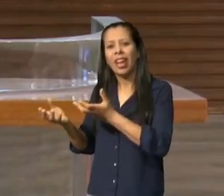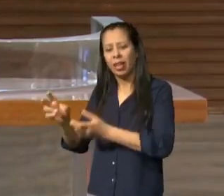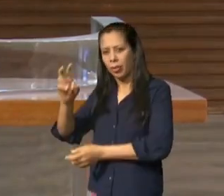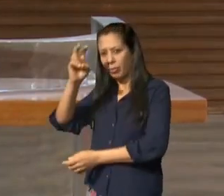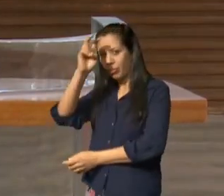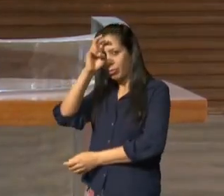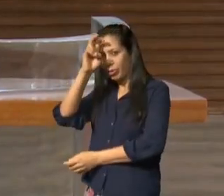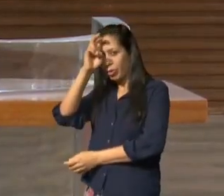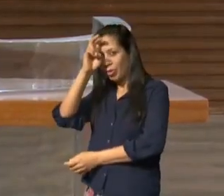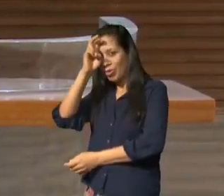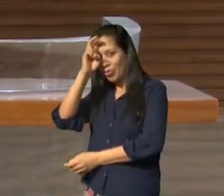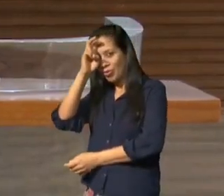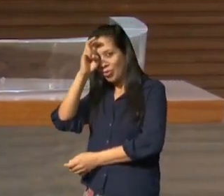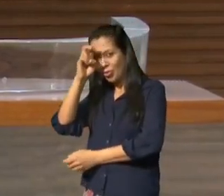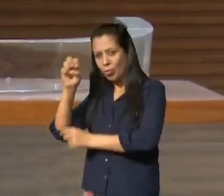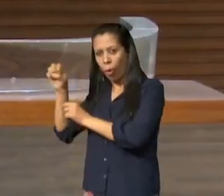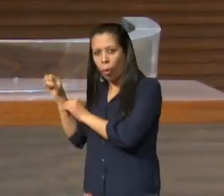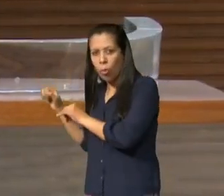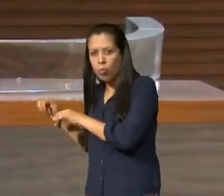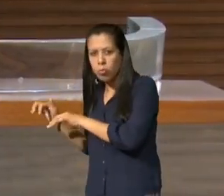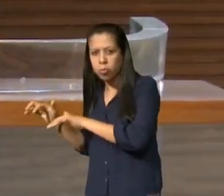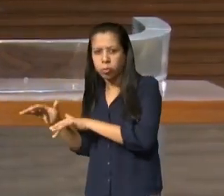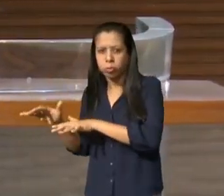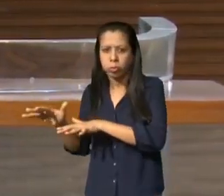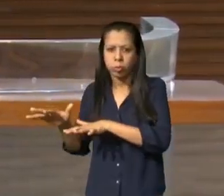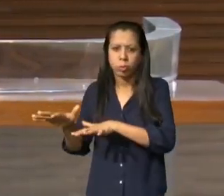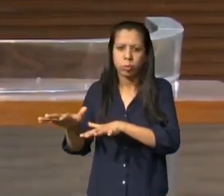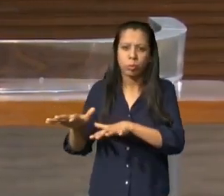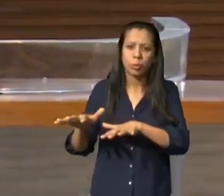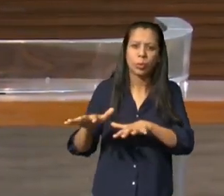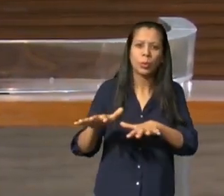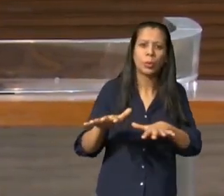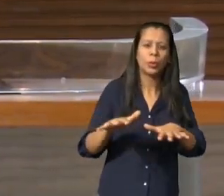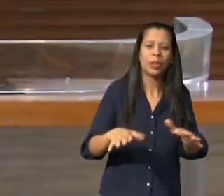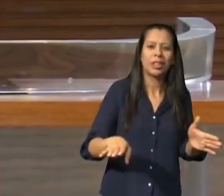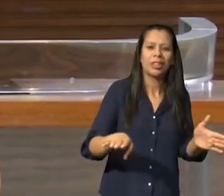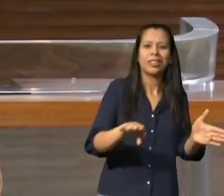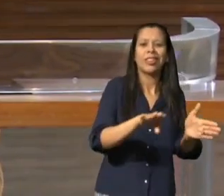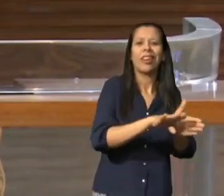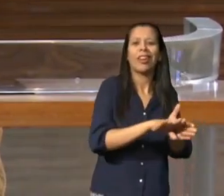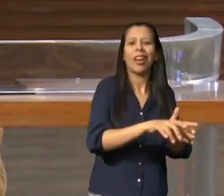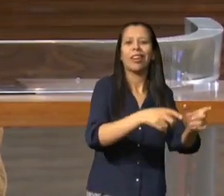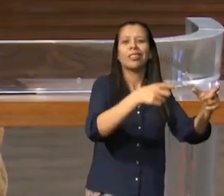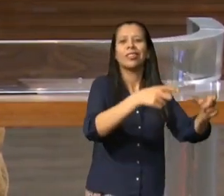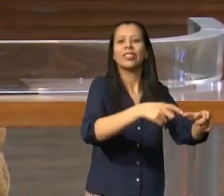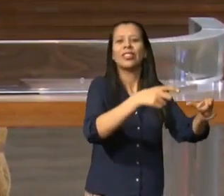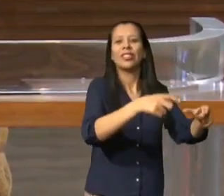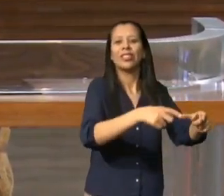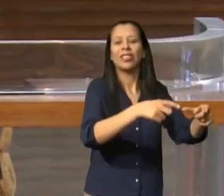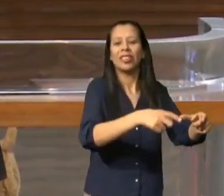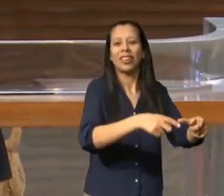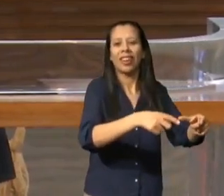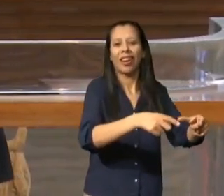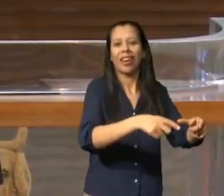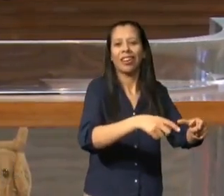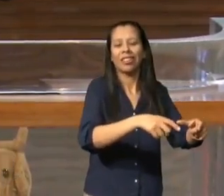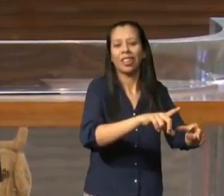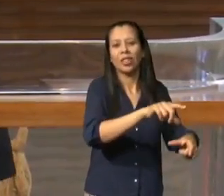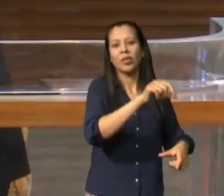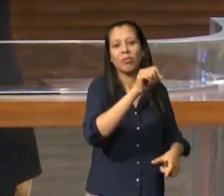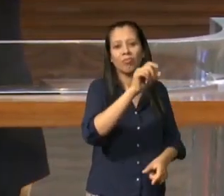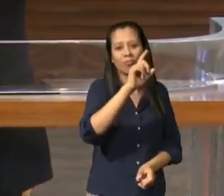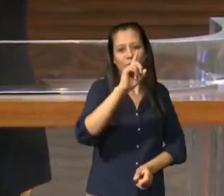nem todos estavam com o mesmo propósito e qual é o propósito? o